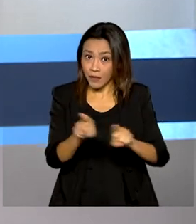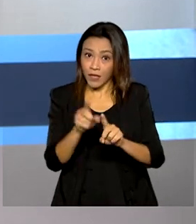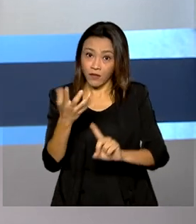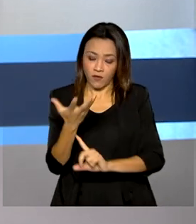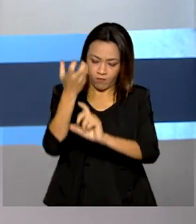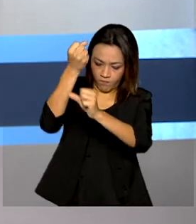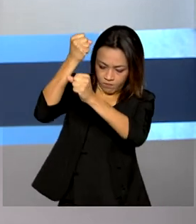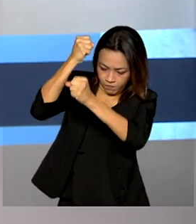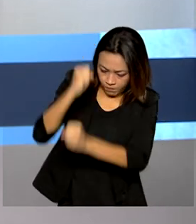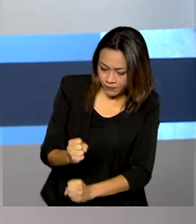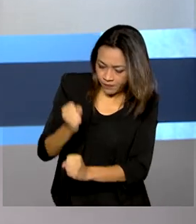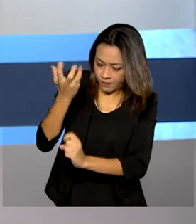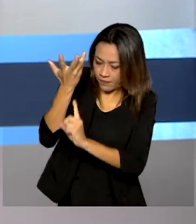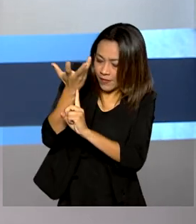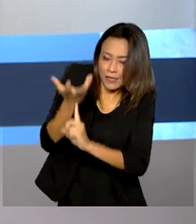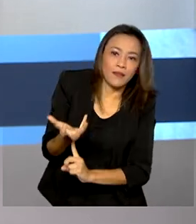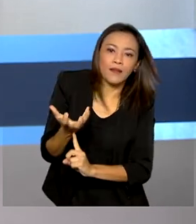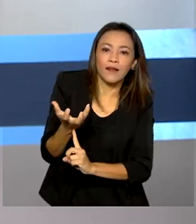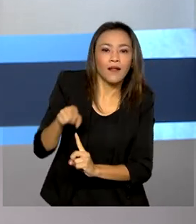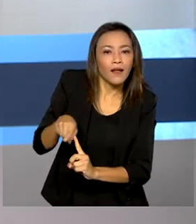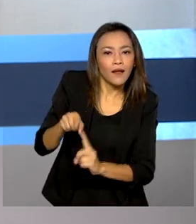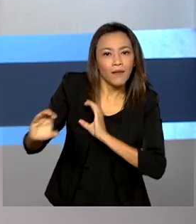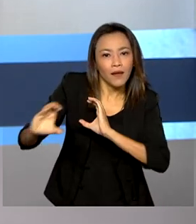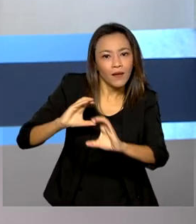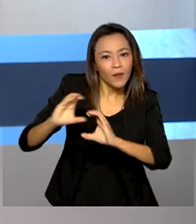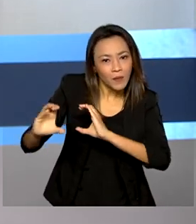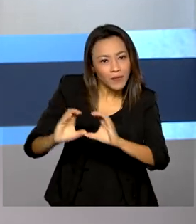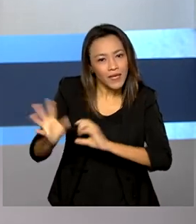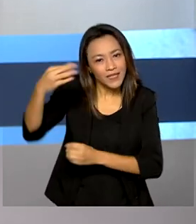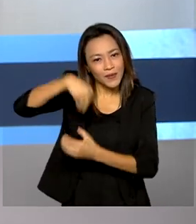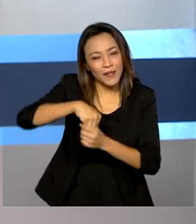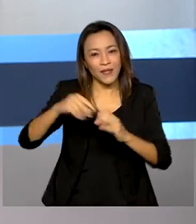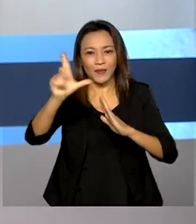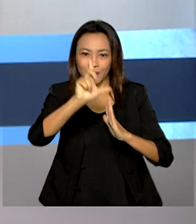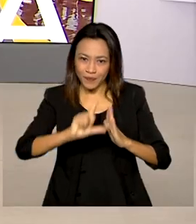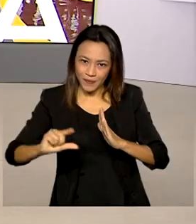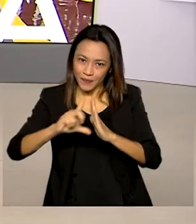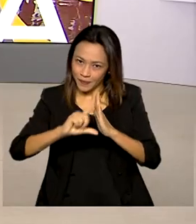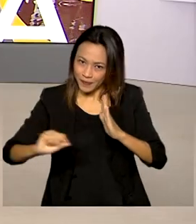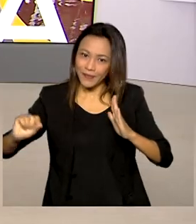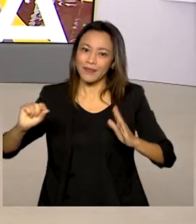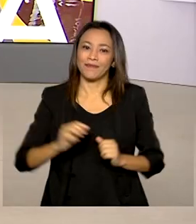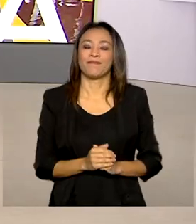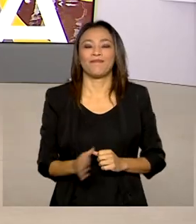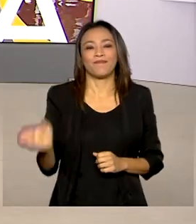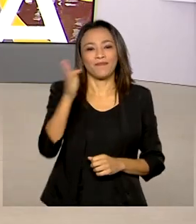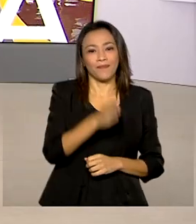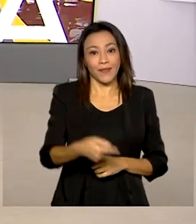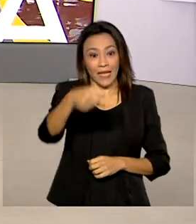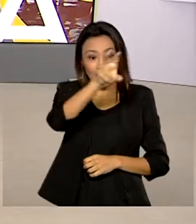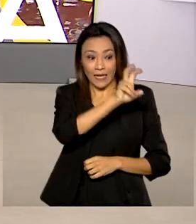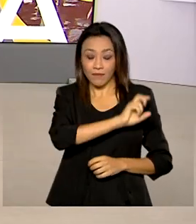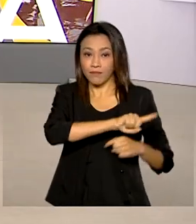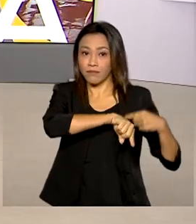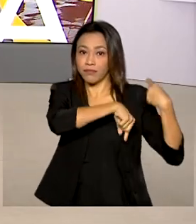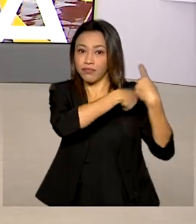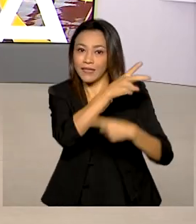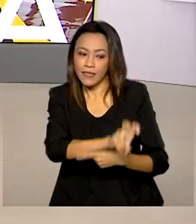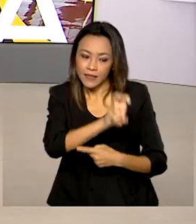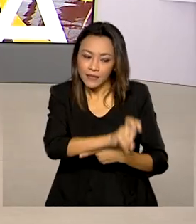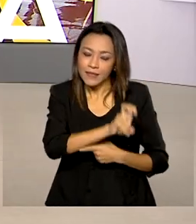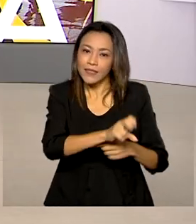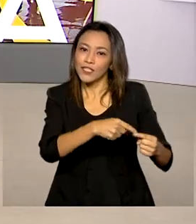antena piloto 5G para comunicação exclusiva no Palácio do Planalto. A quinta geração das comunicações está